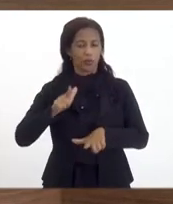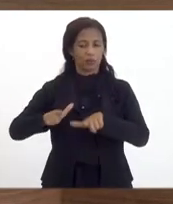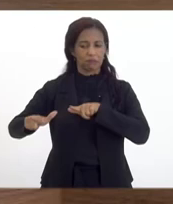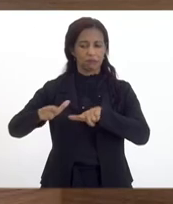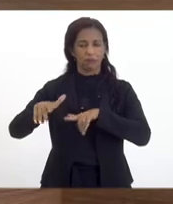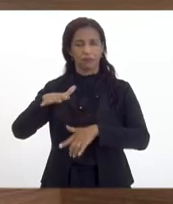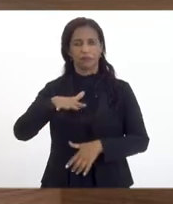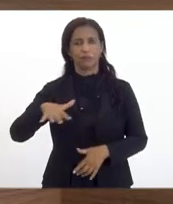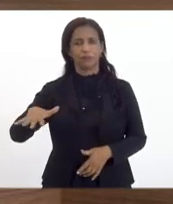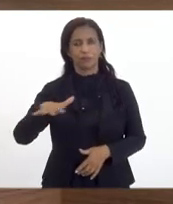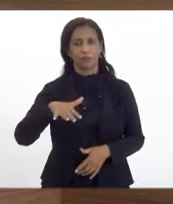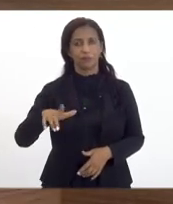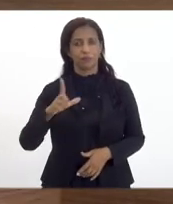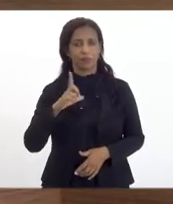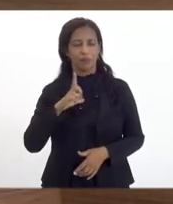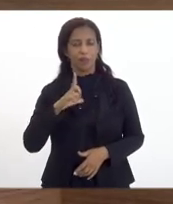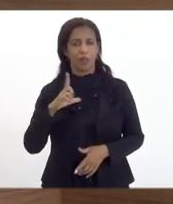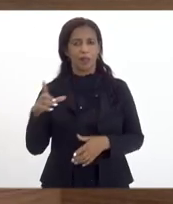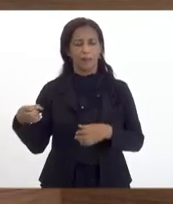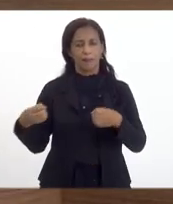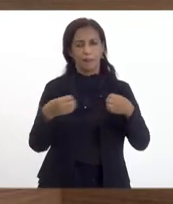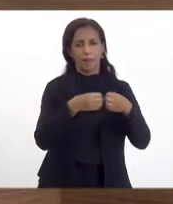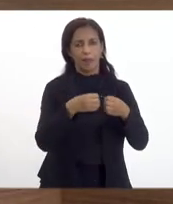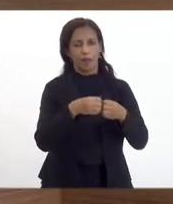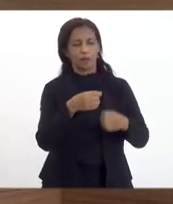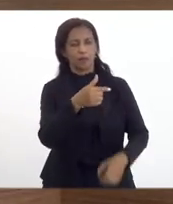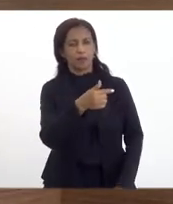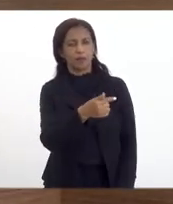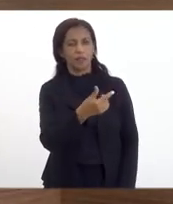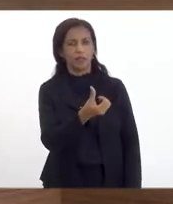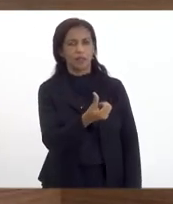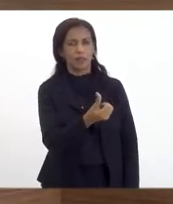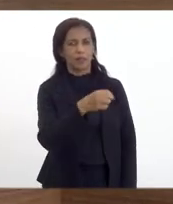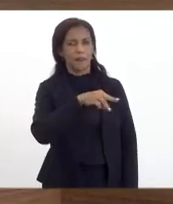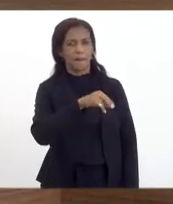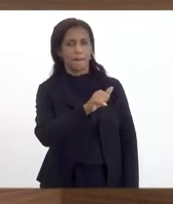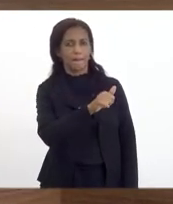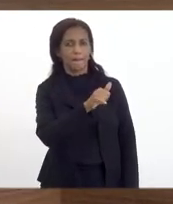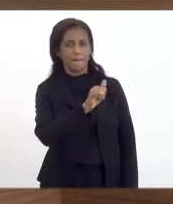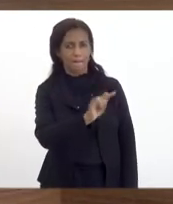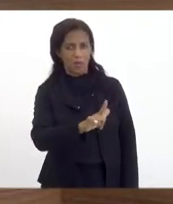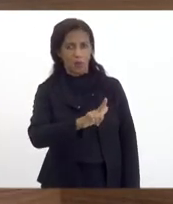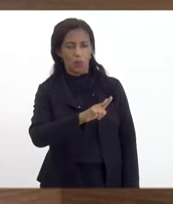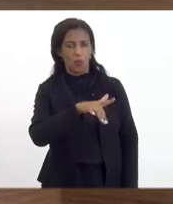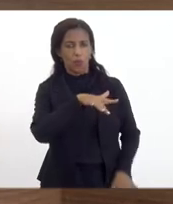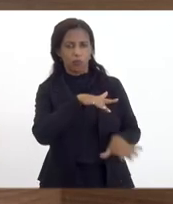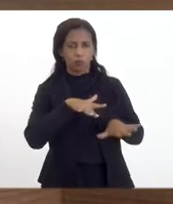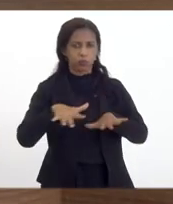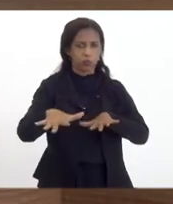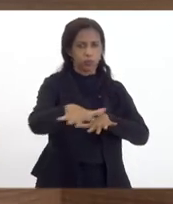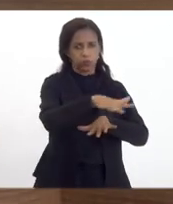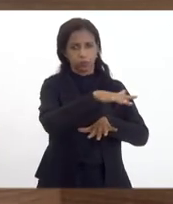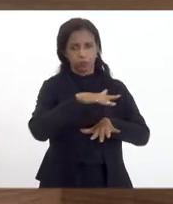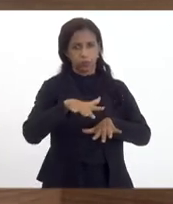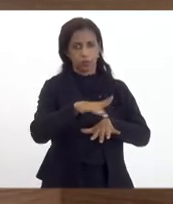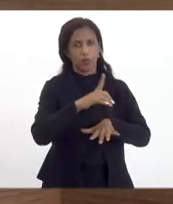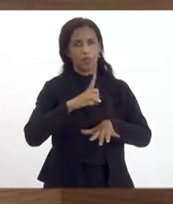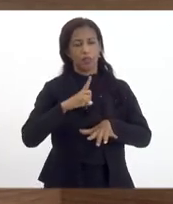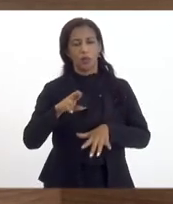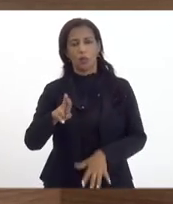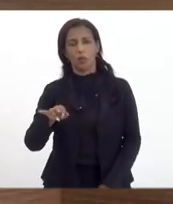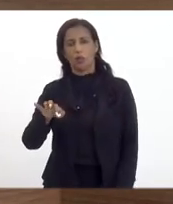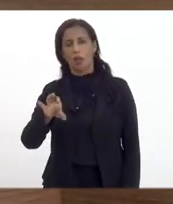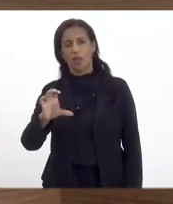um na UFEM, que fica ao lado da Nuclep, com 76 mil metros quadrados de área e temos o